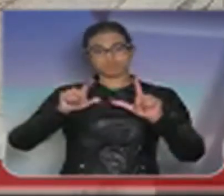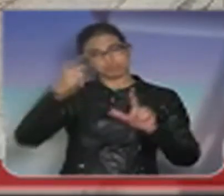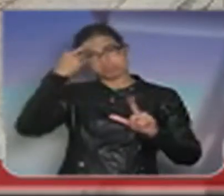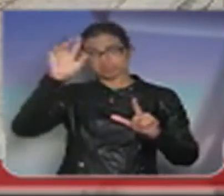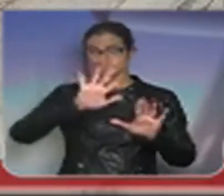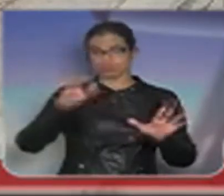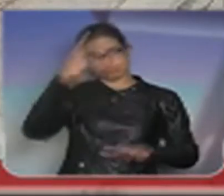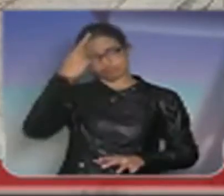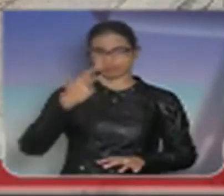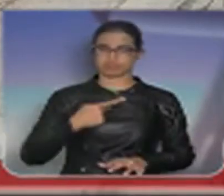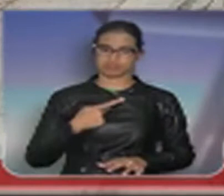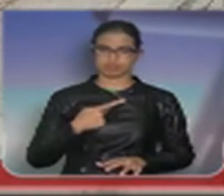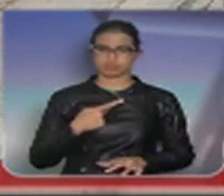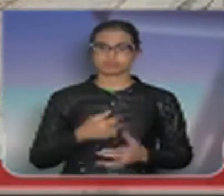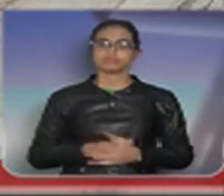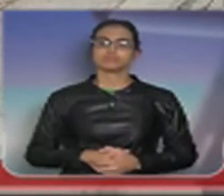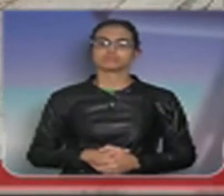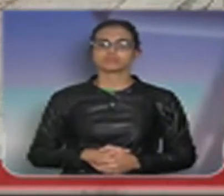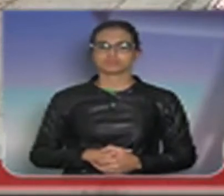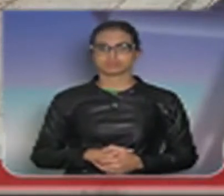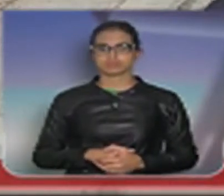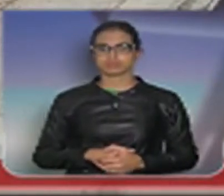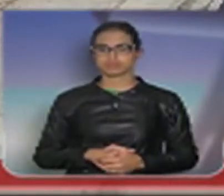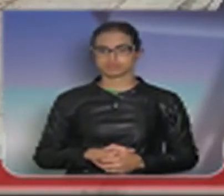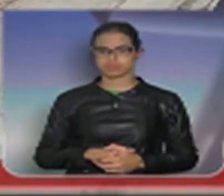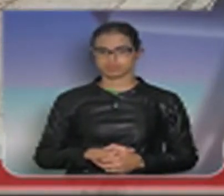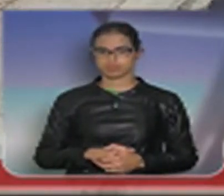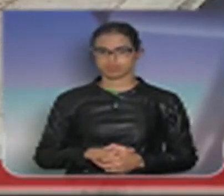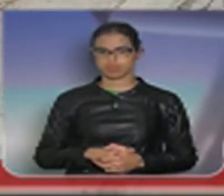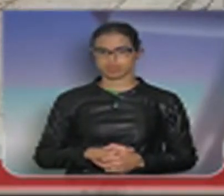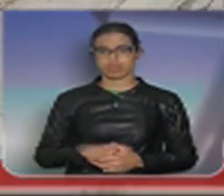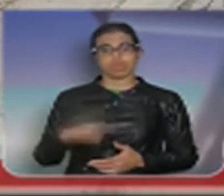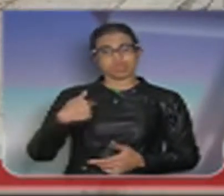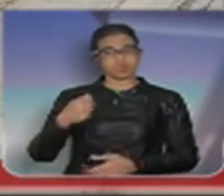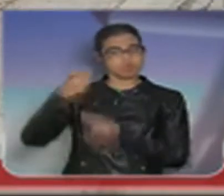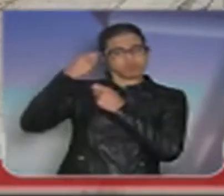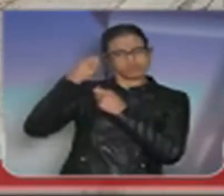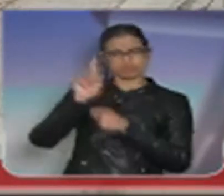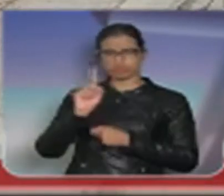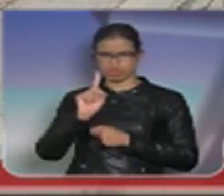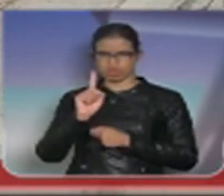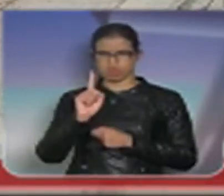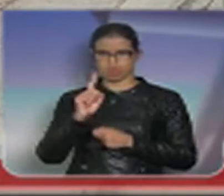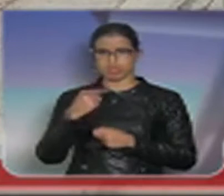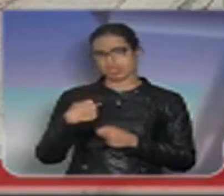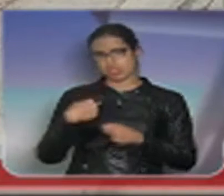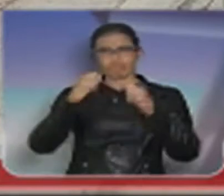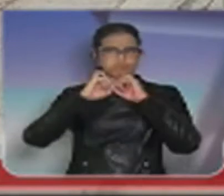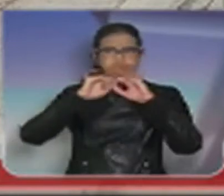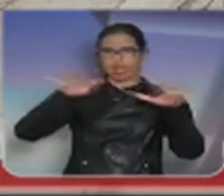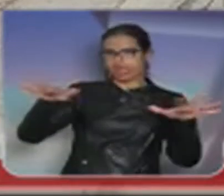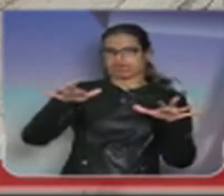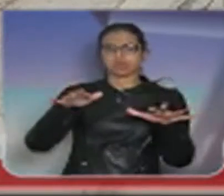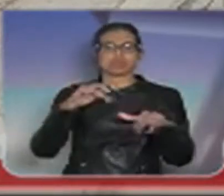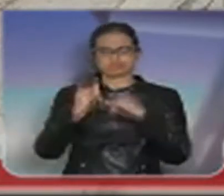umbigo. Queria deixar a ciência aos senhores deputados aqui, que até hoje eu não me manifestei, porque eu não vou ficar fazendo lenga-lenga na rede social, não vou ficar falando,